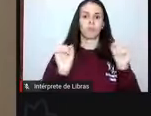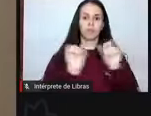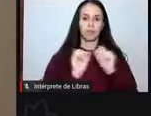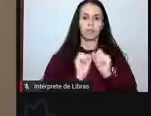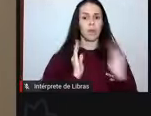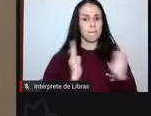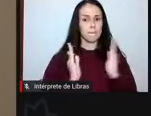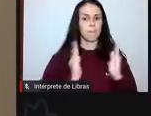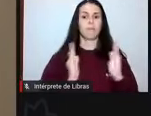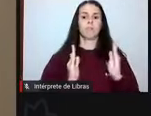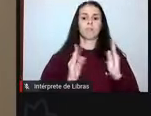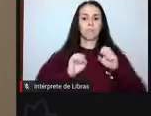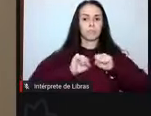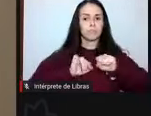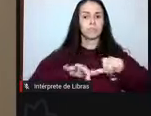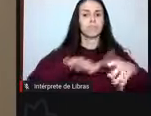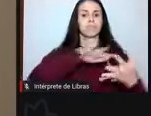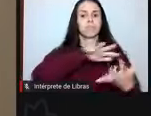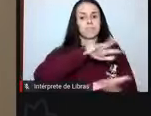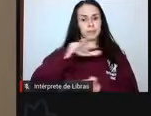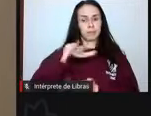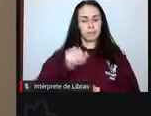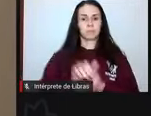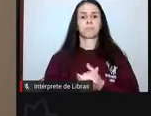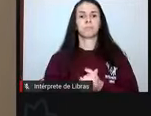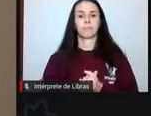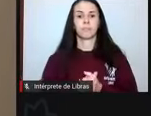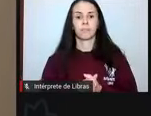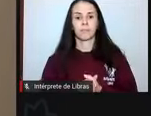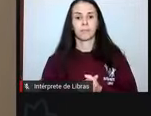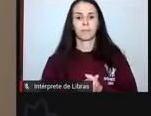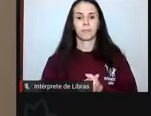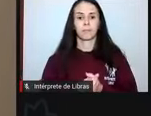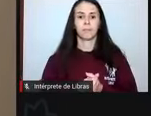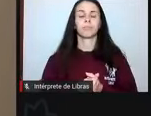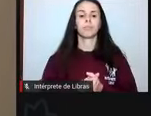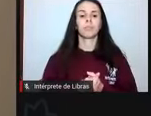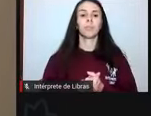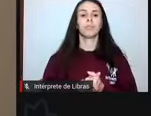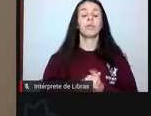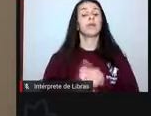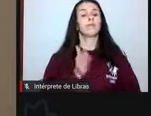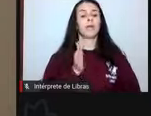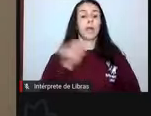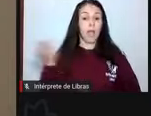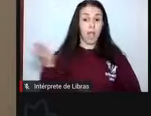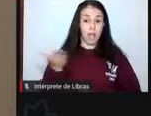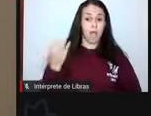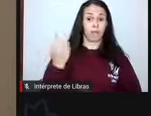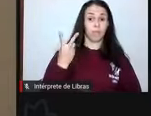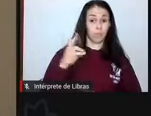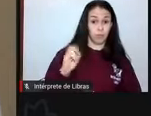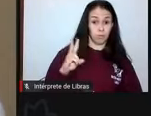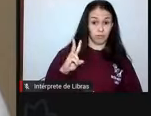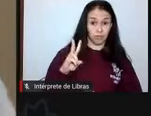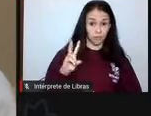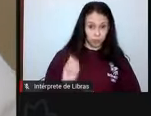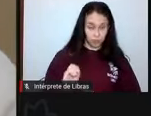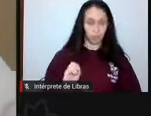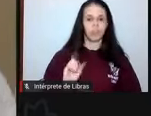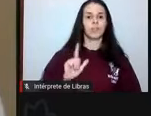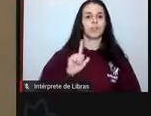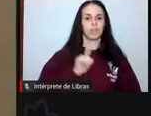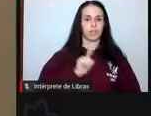mas tivemos nesse ano aquilo que tinha sido tratado como orçamento